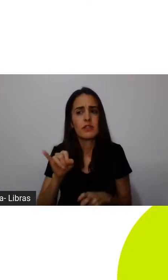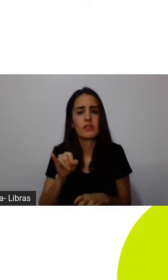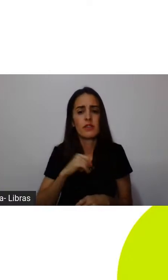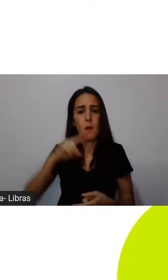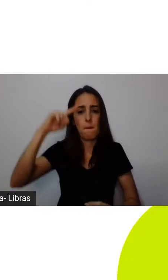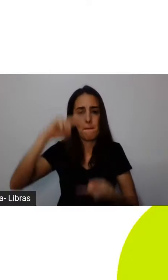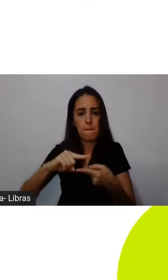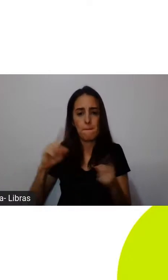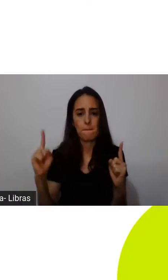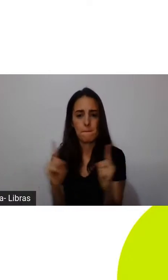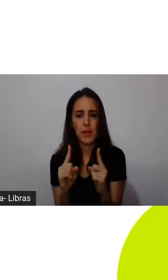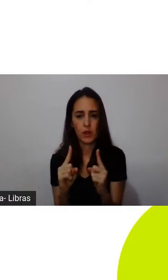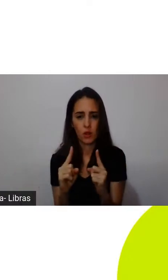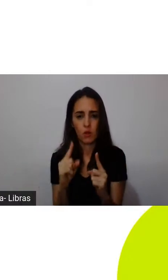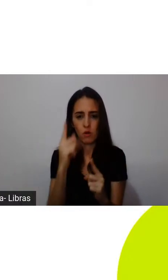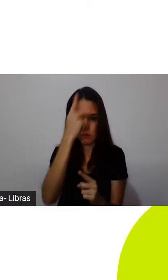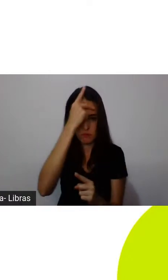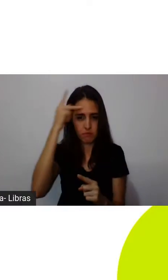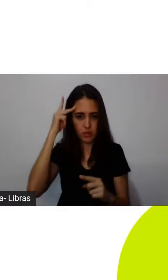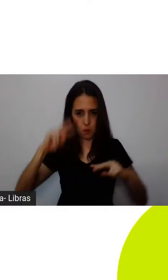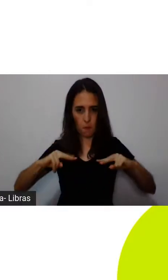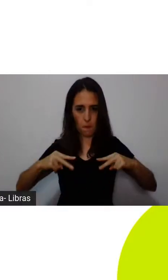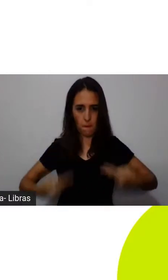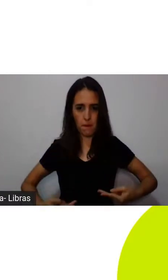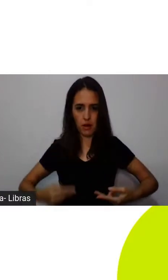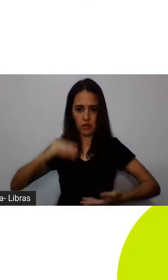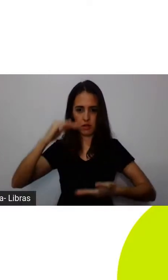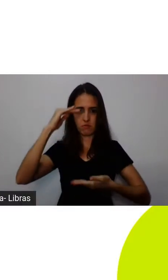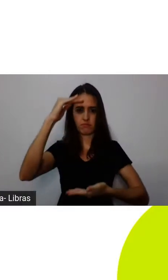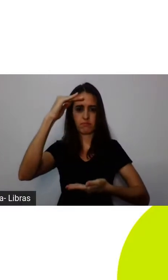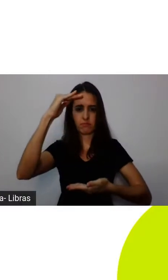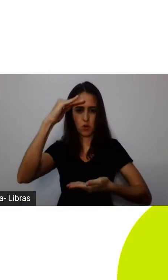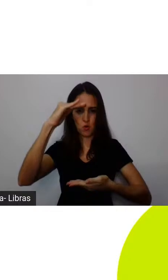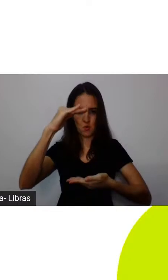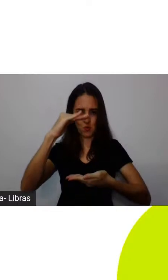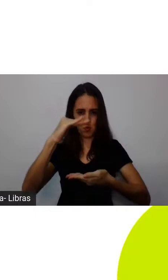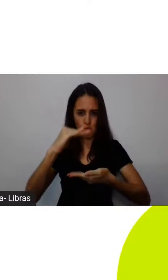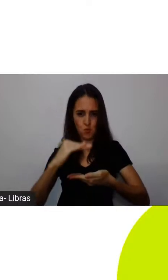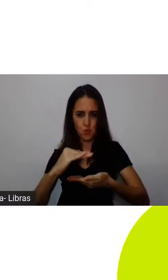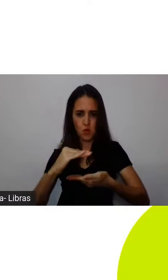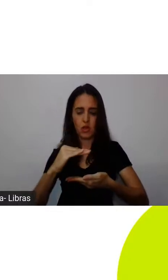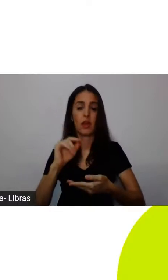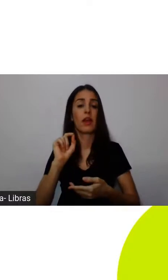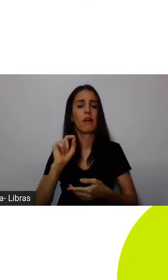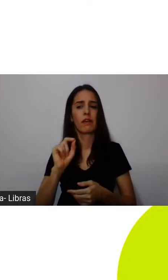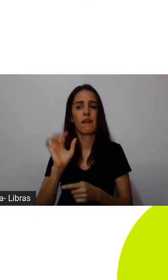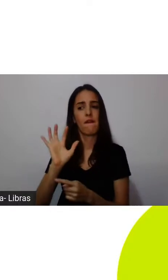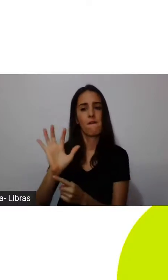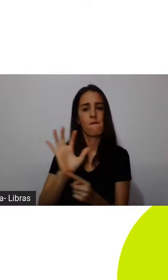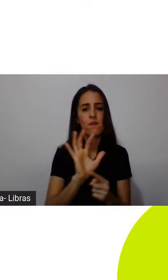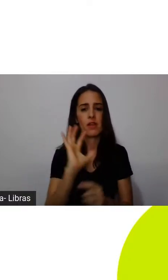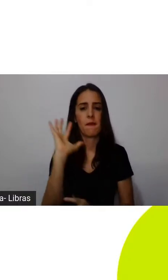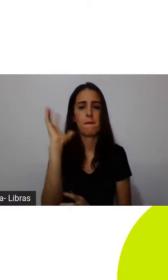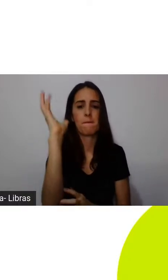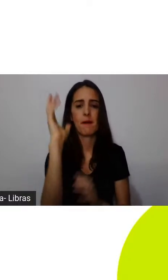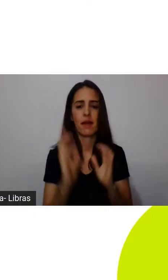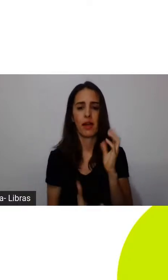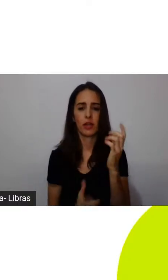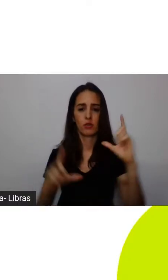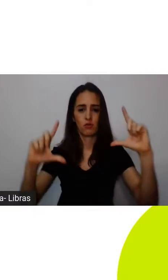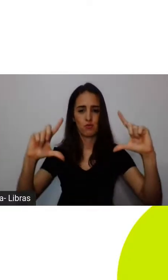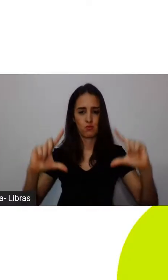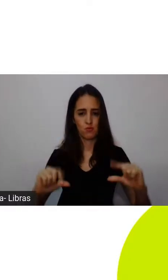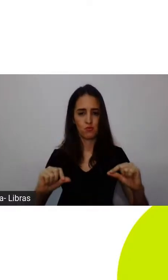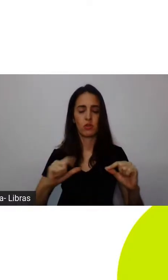lixo, mas também existe outra perspectiva que o filme trata, que seria a perspectiva pessoal. Nosso dinheiro valeria muito